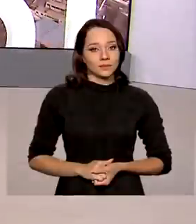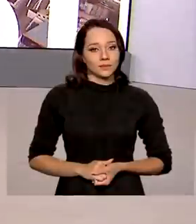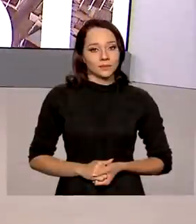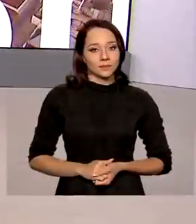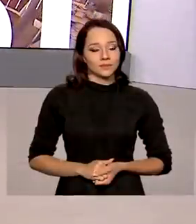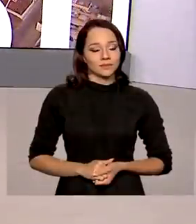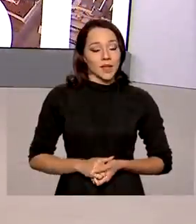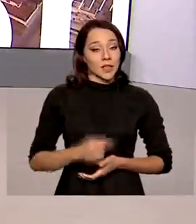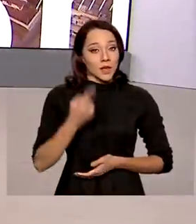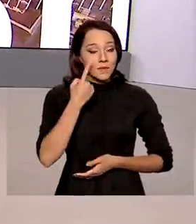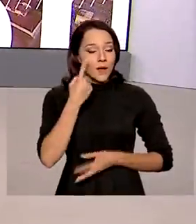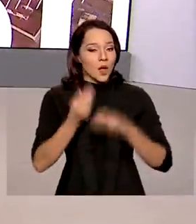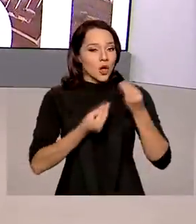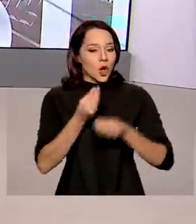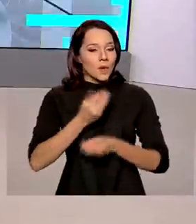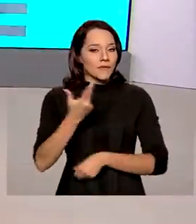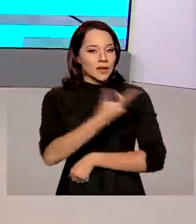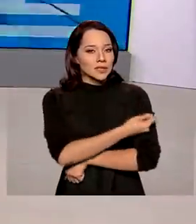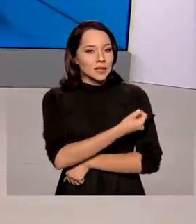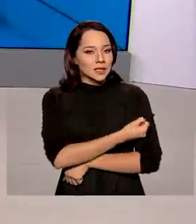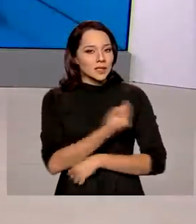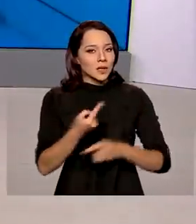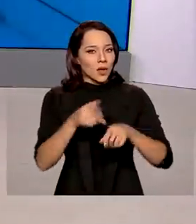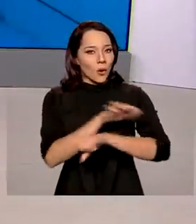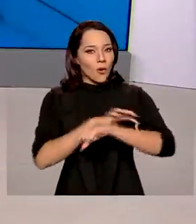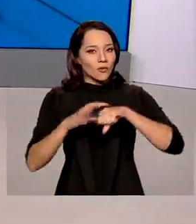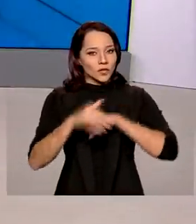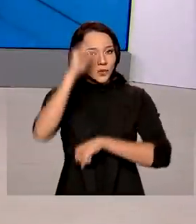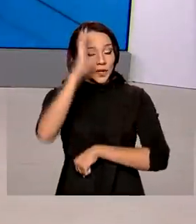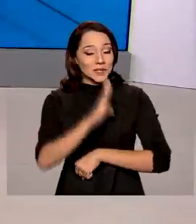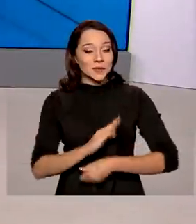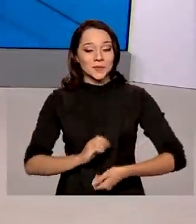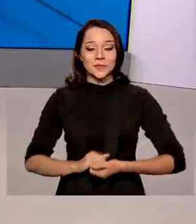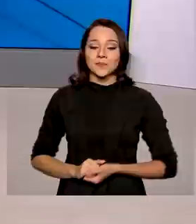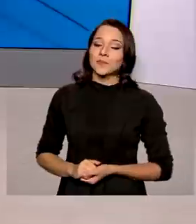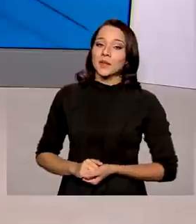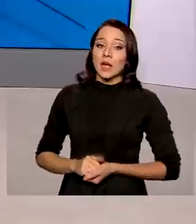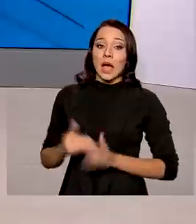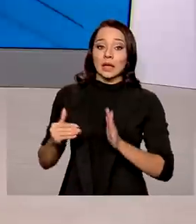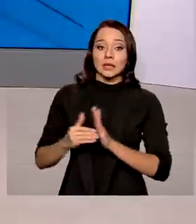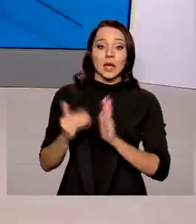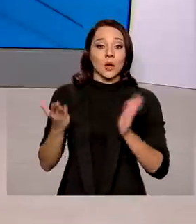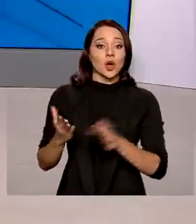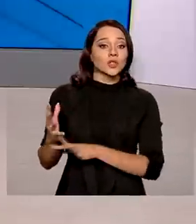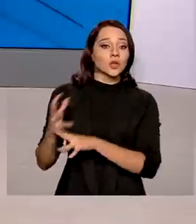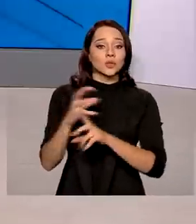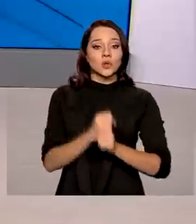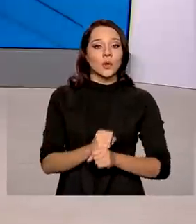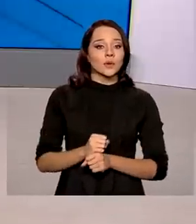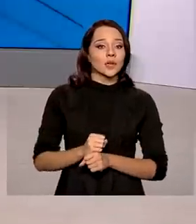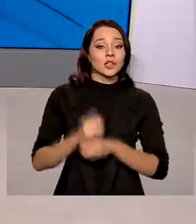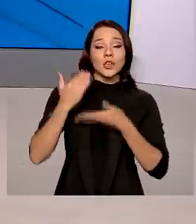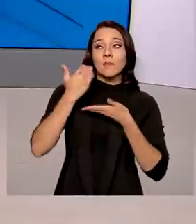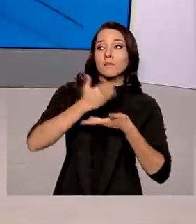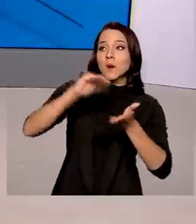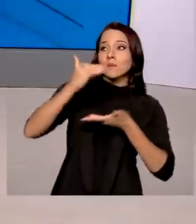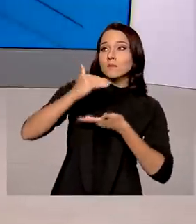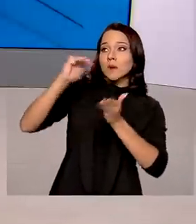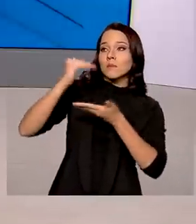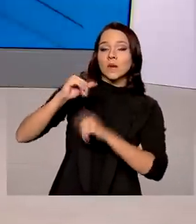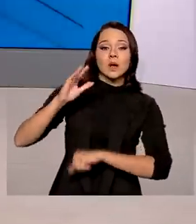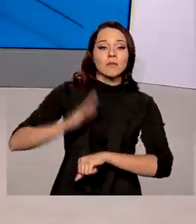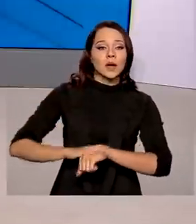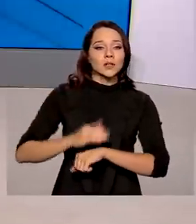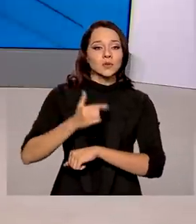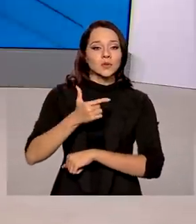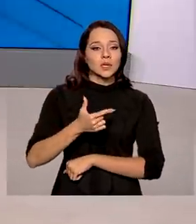Vamos ver como está a vacinação contra a Covid-19 pelo Brasil? Olha, até agora, no total, foram distribuídas mais de